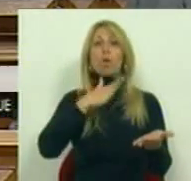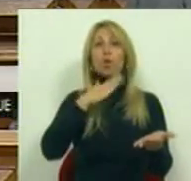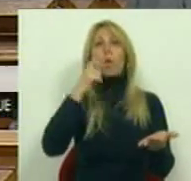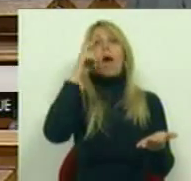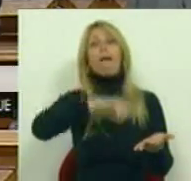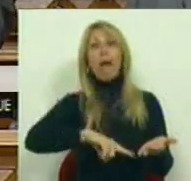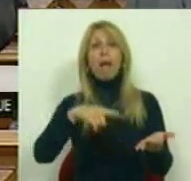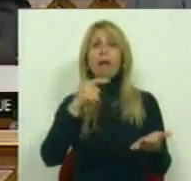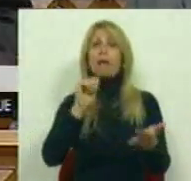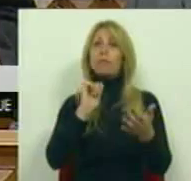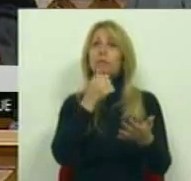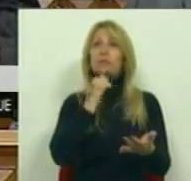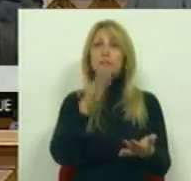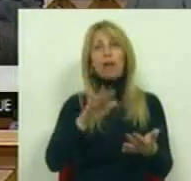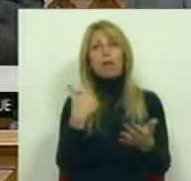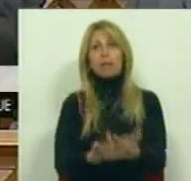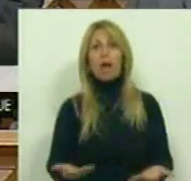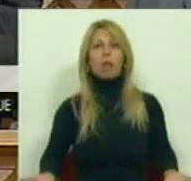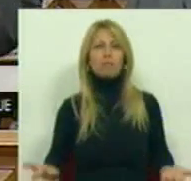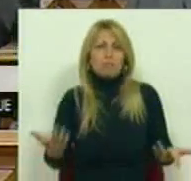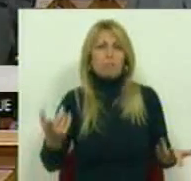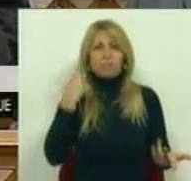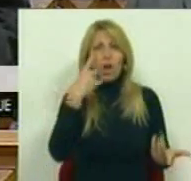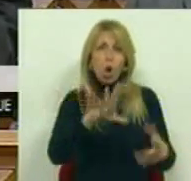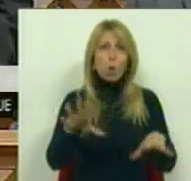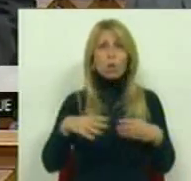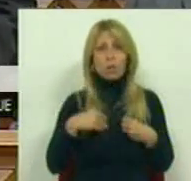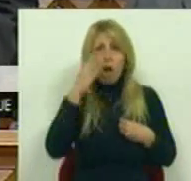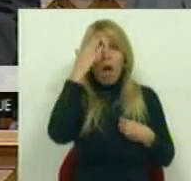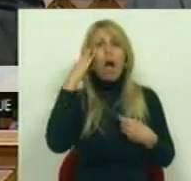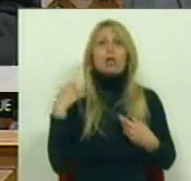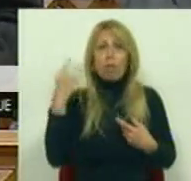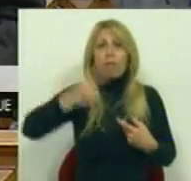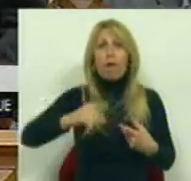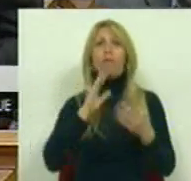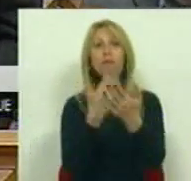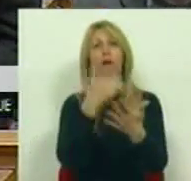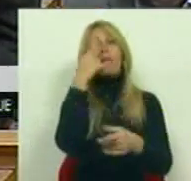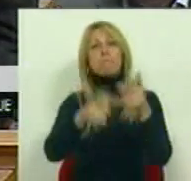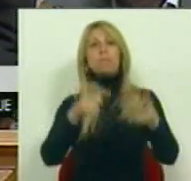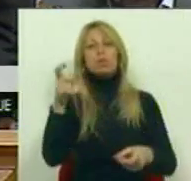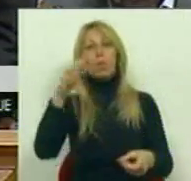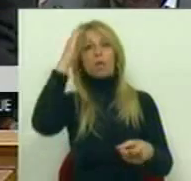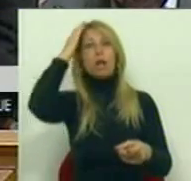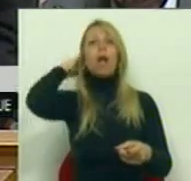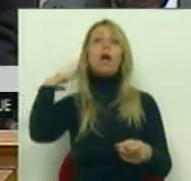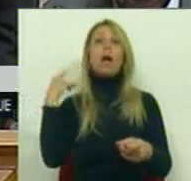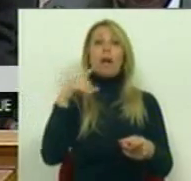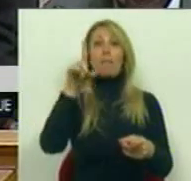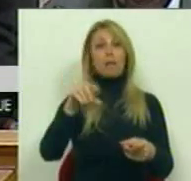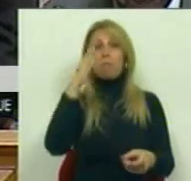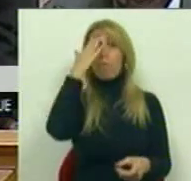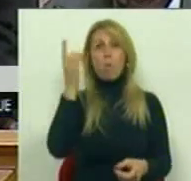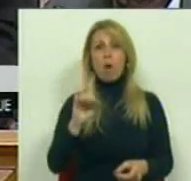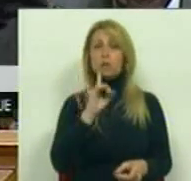consideramos que isso seja o reconhecimento que nos parece ser devido aos dadores de sangue e também não nos parece que isso contribua para promover